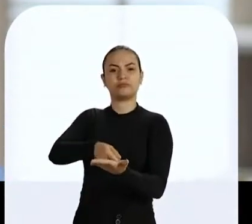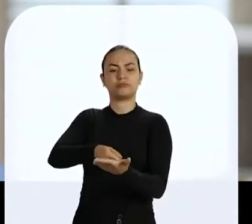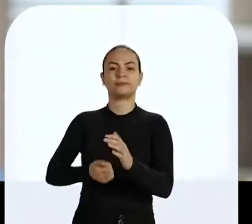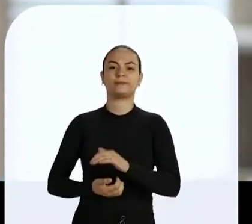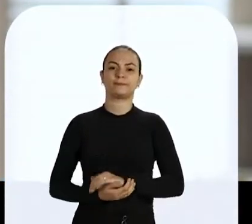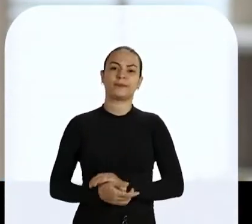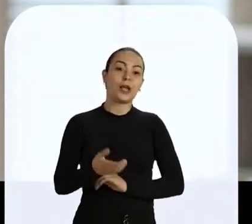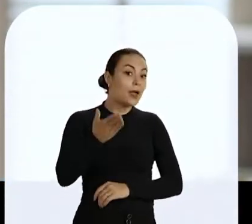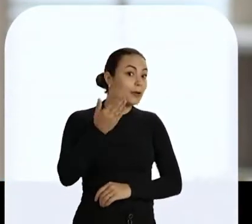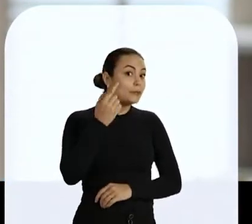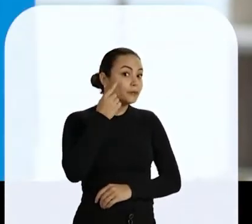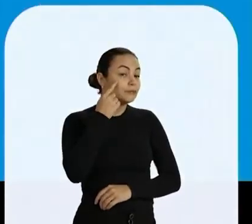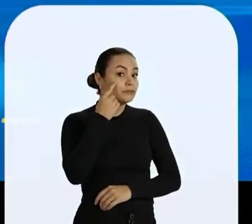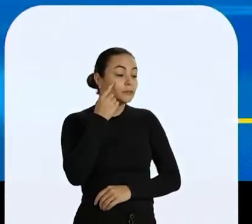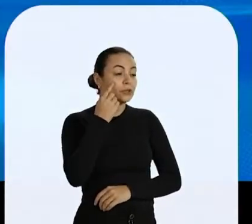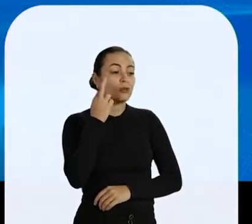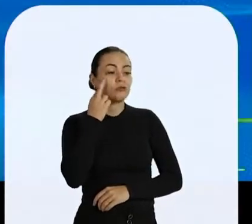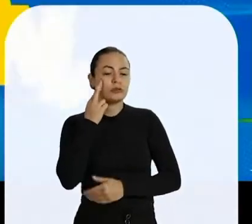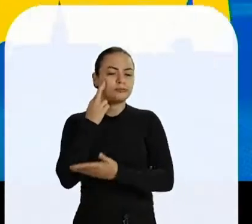escolhas certas.